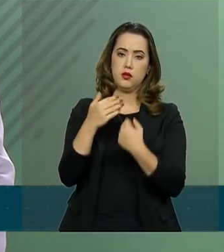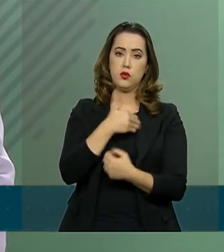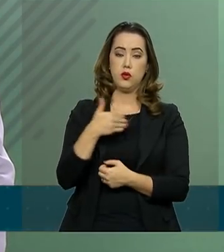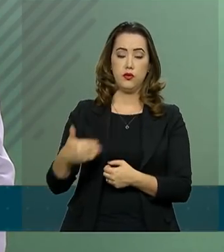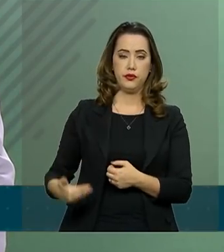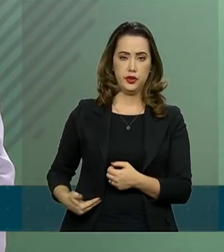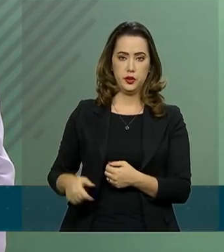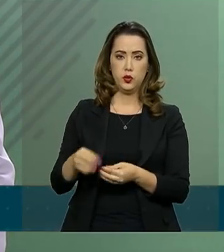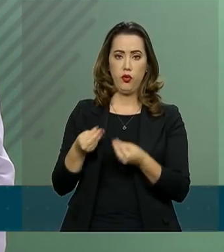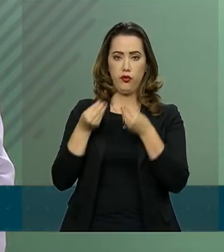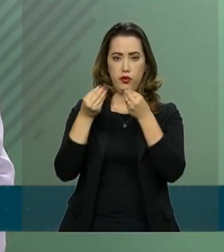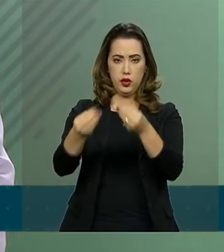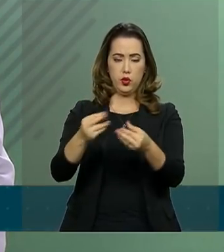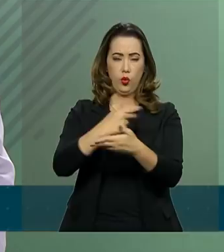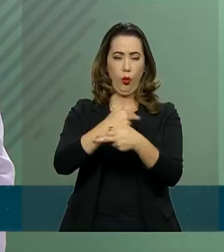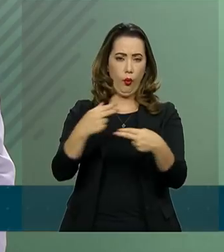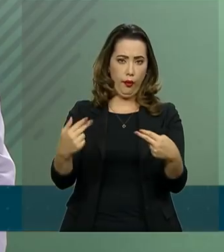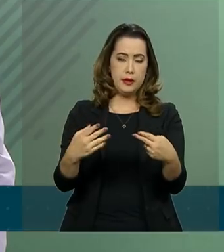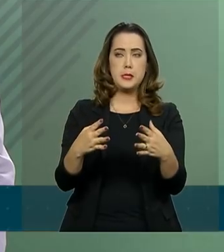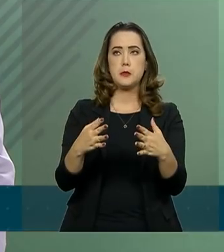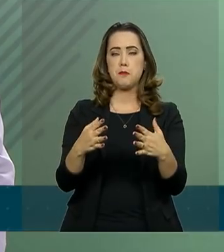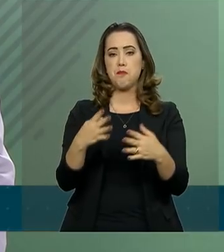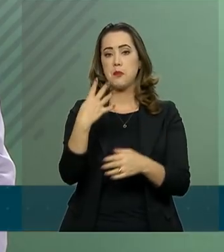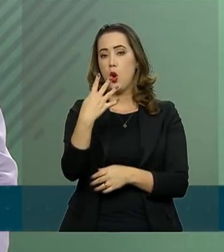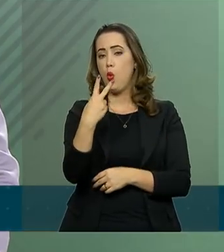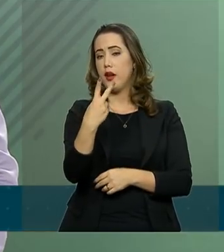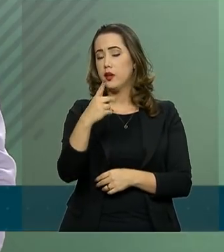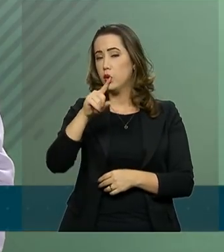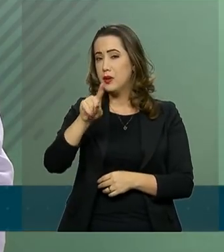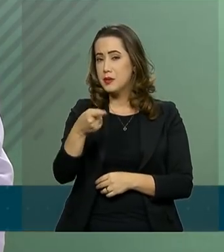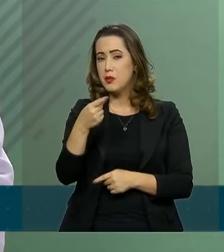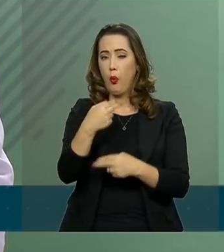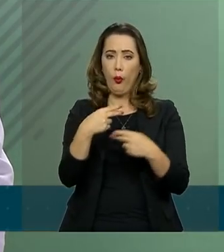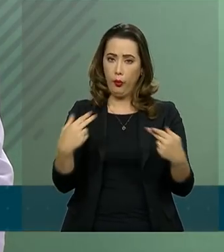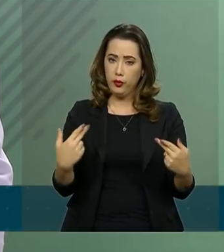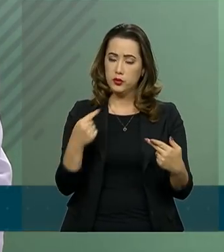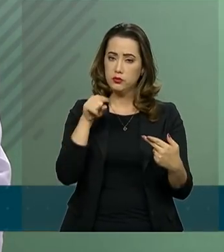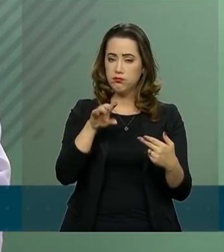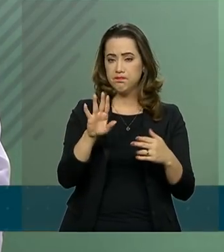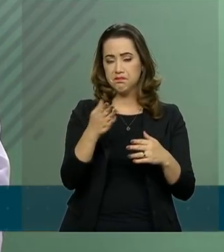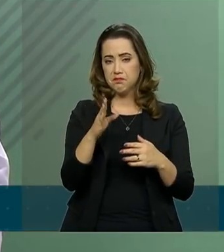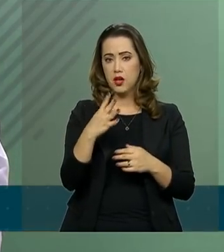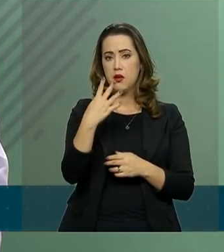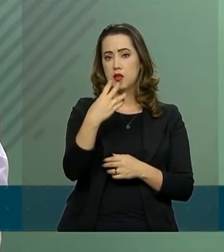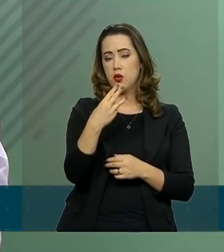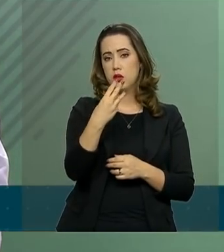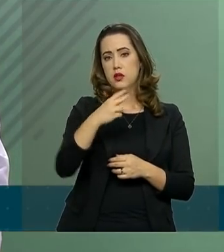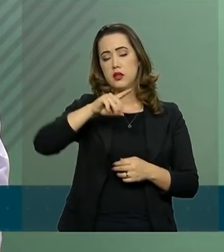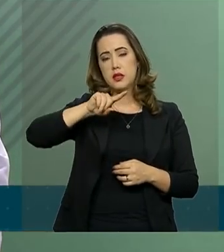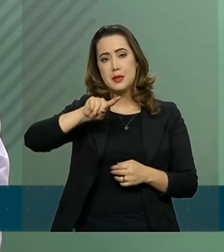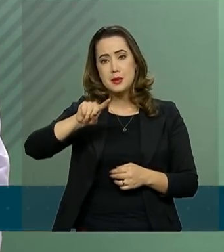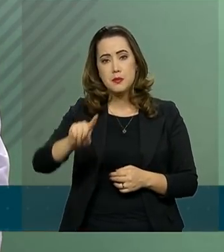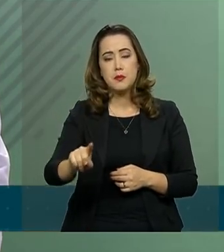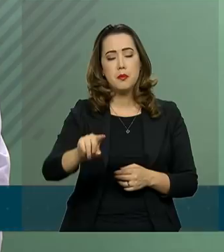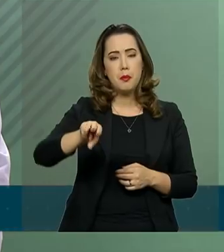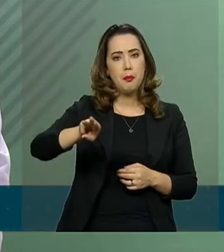42 mil itens, avaliados em cerca de 43 milhões de reais.